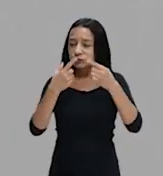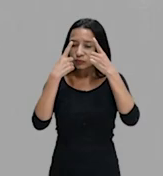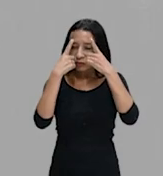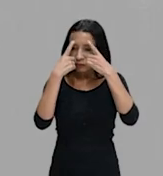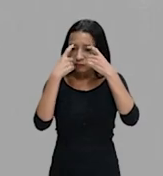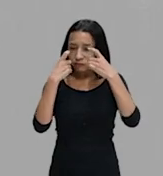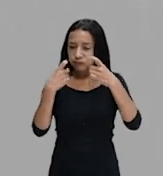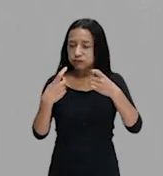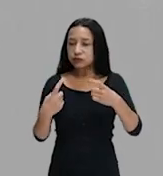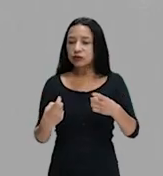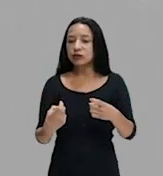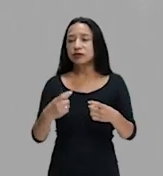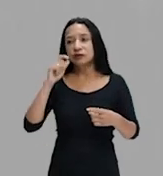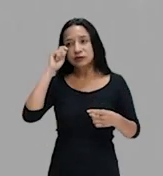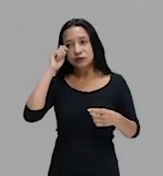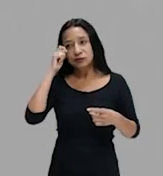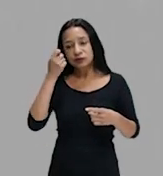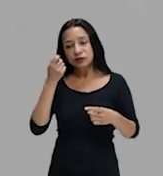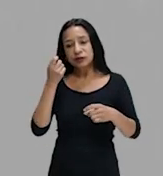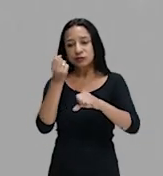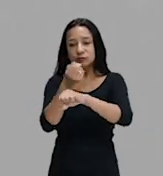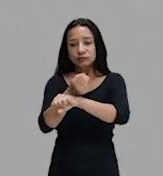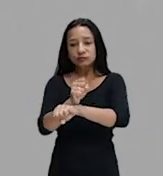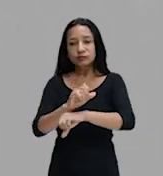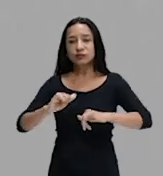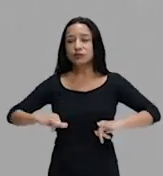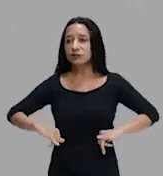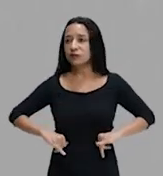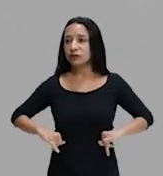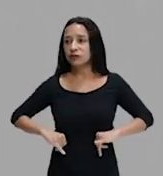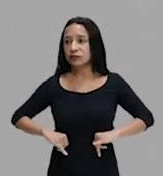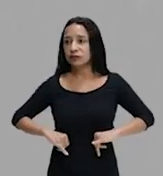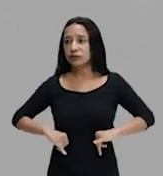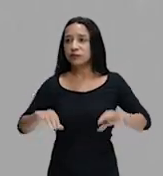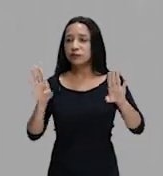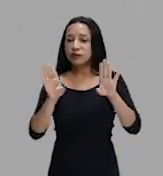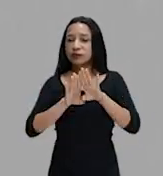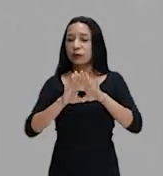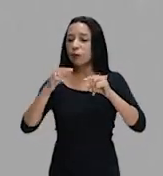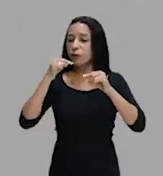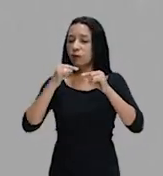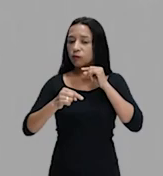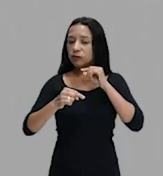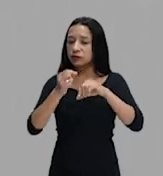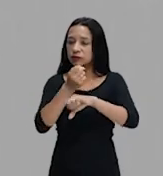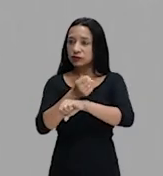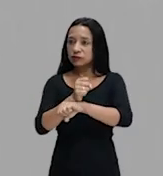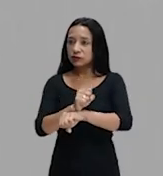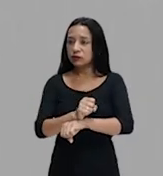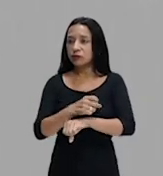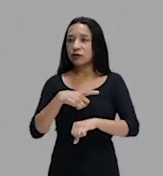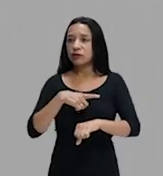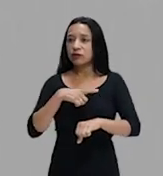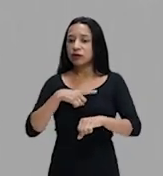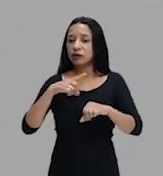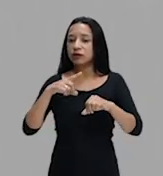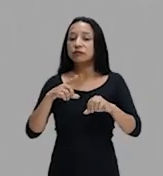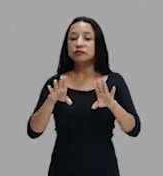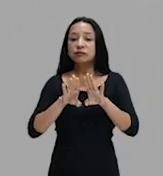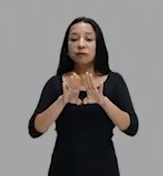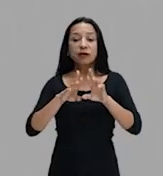violência que esses negros escravos estão sofrendo, e, acima de tudo, contra a escravidão. Nós teremos, inclusive, a reunião de